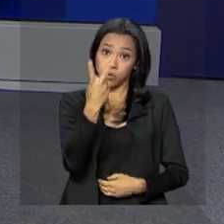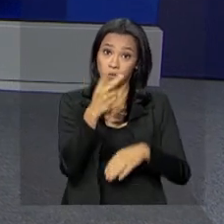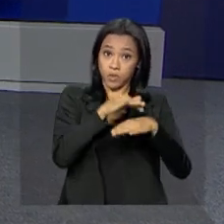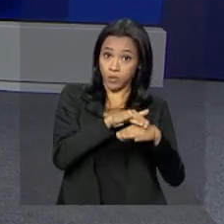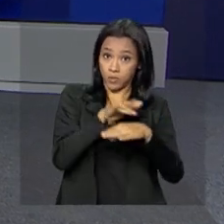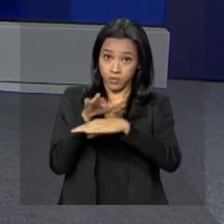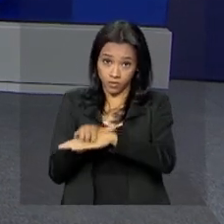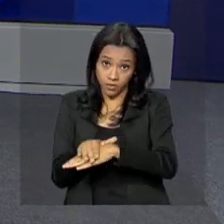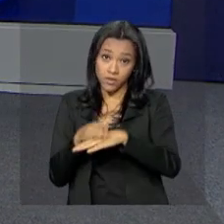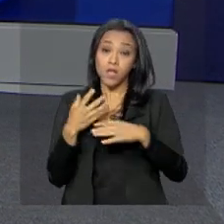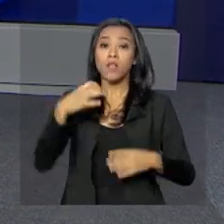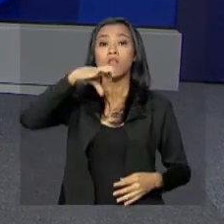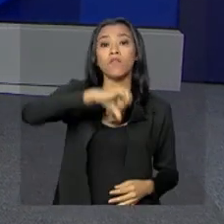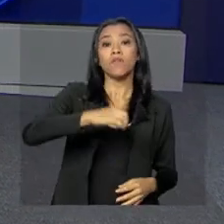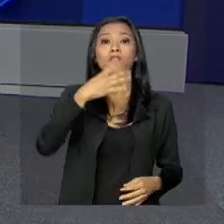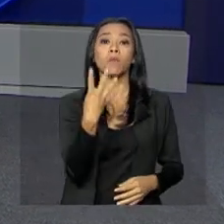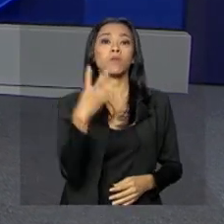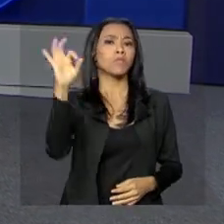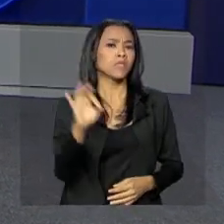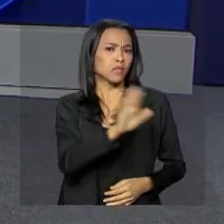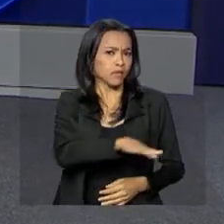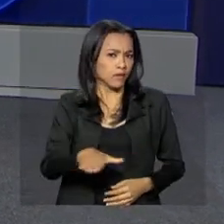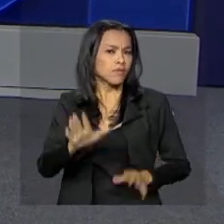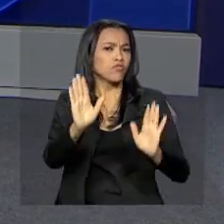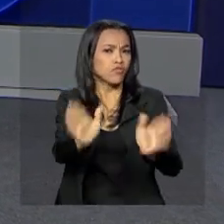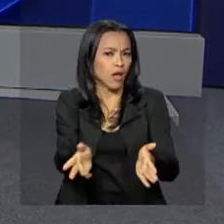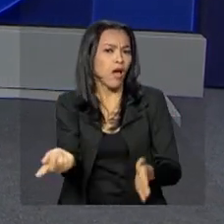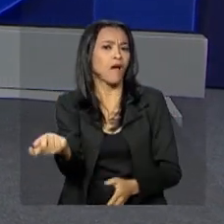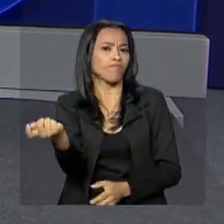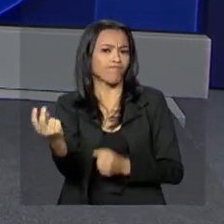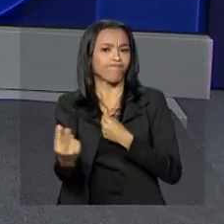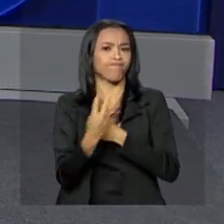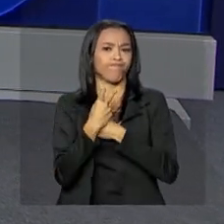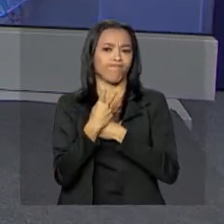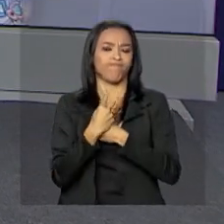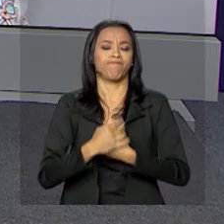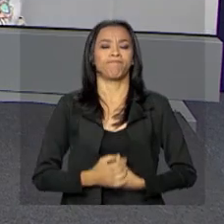94% das crianças já foram imunizadas.